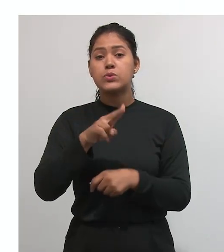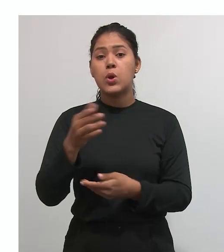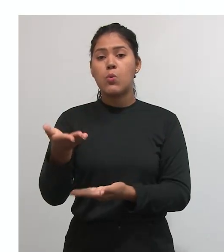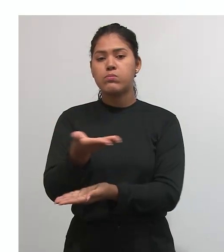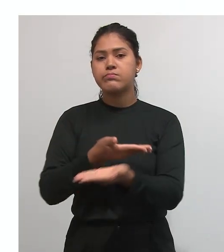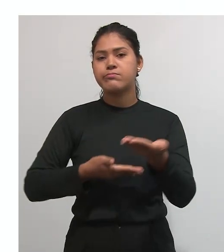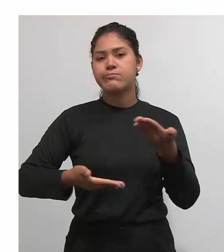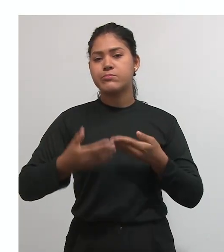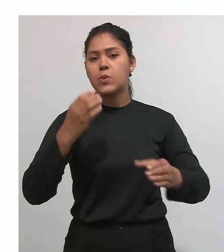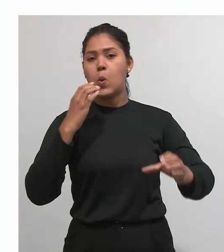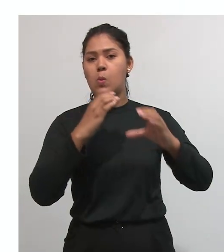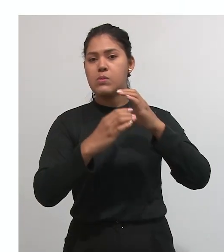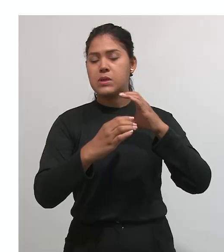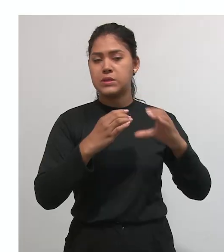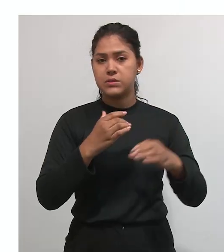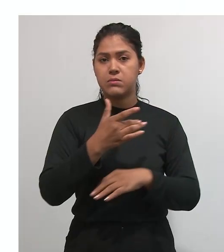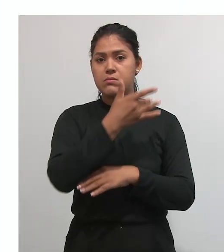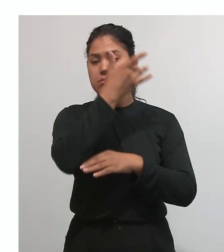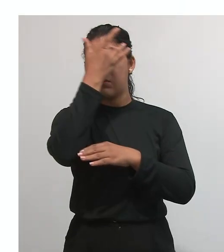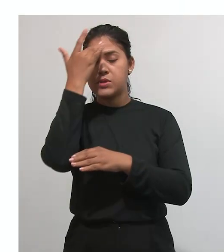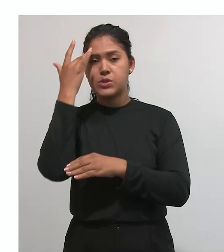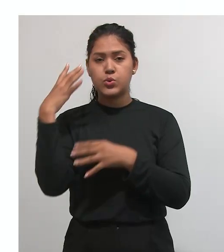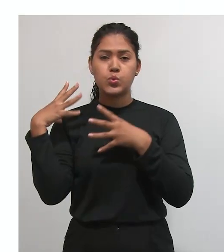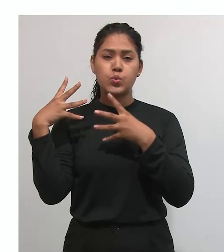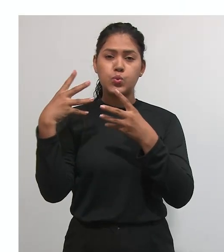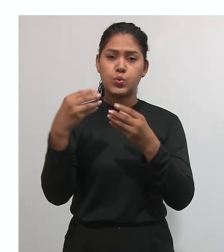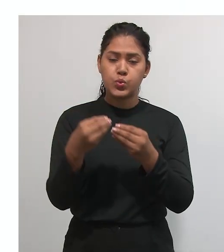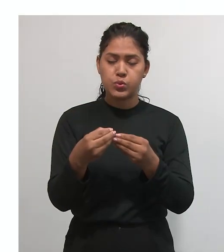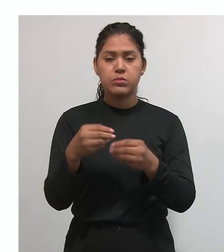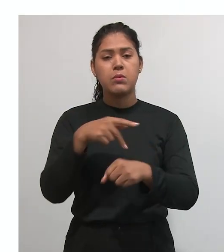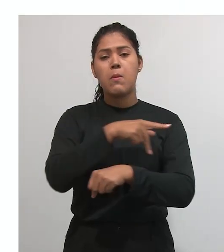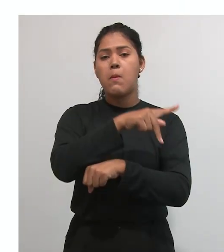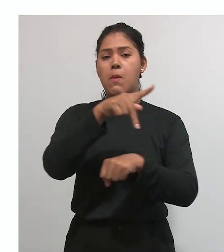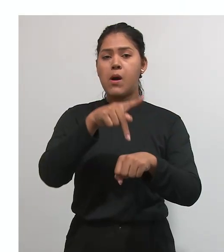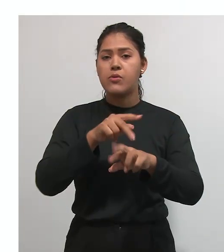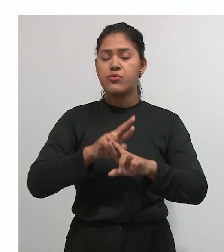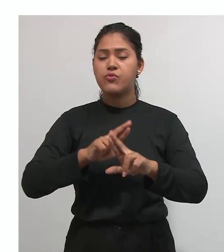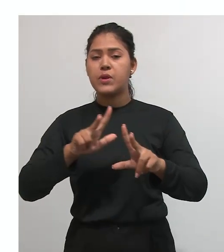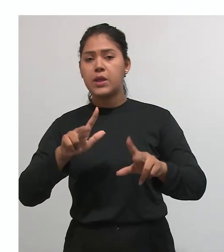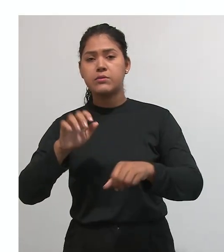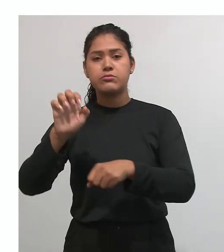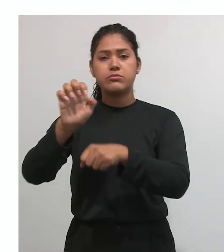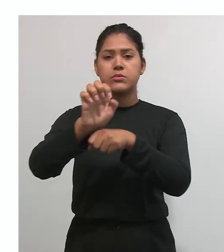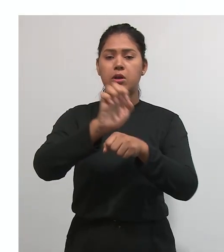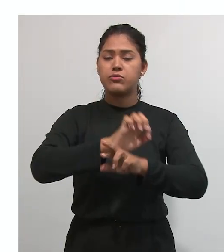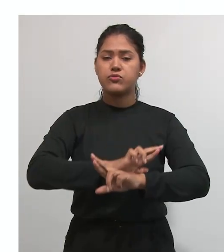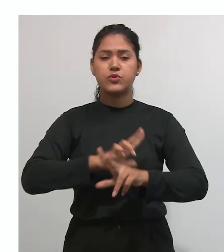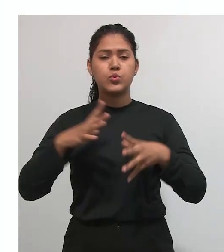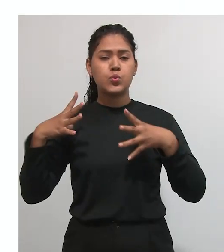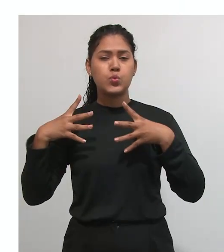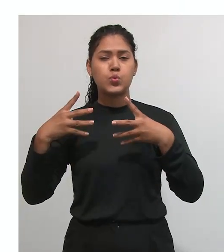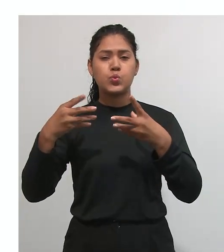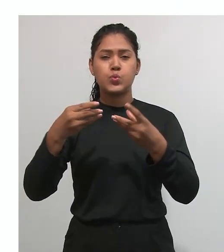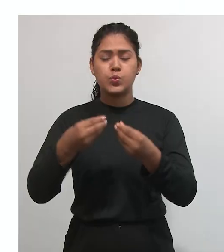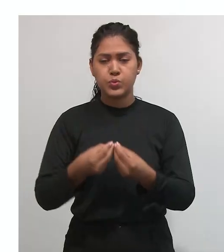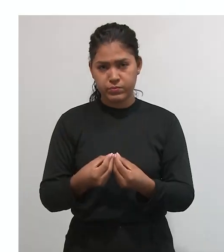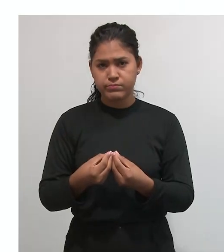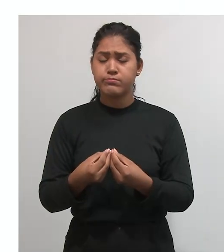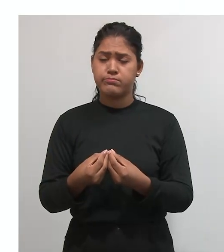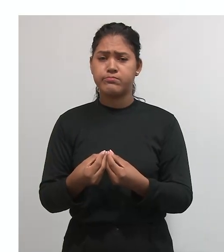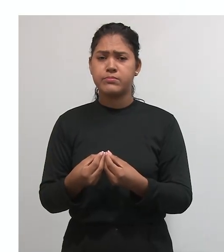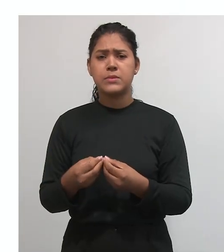instituições e países, enriquecendo ainda mais o debate científico. Então, geralmente nós temos nas